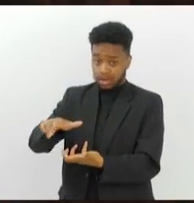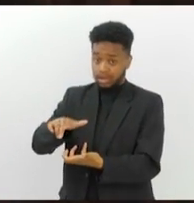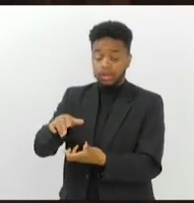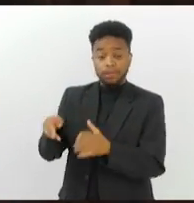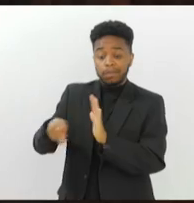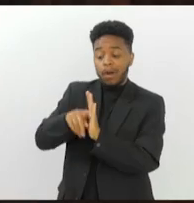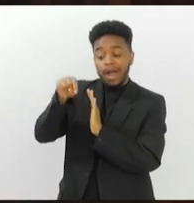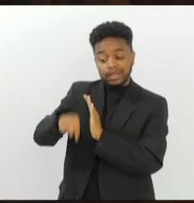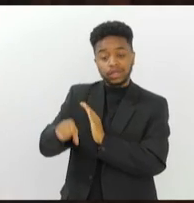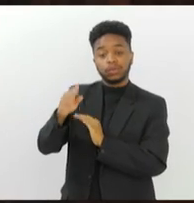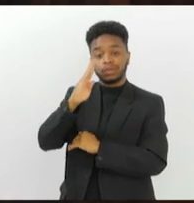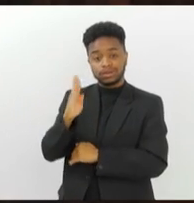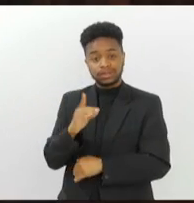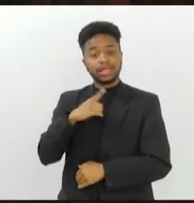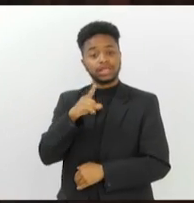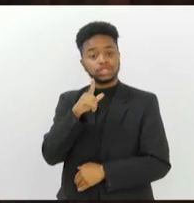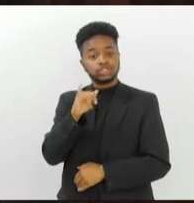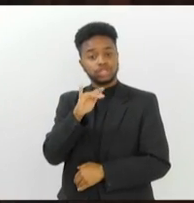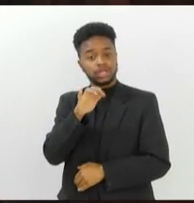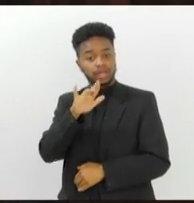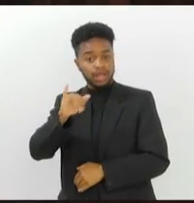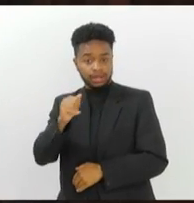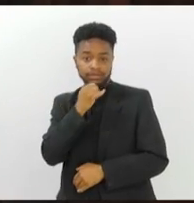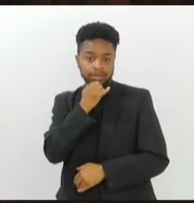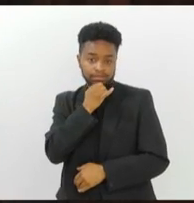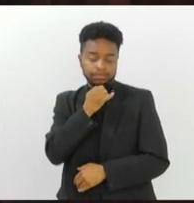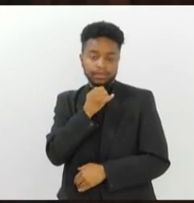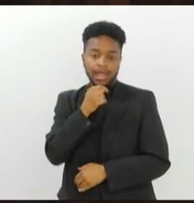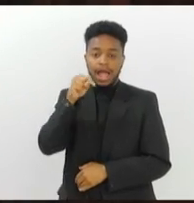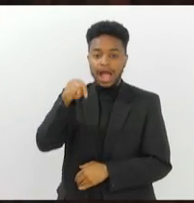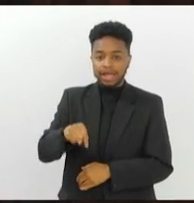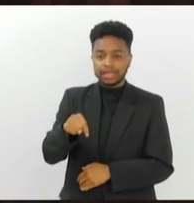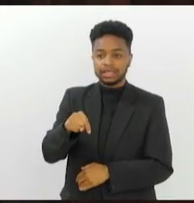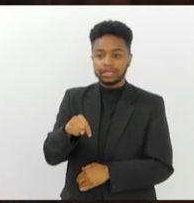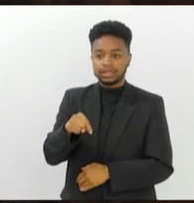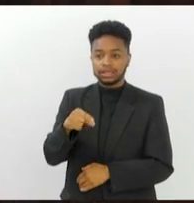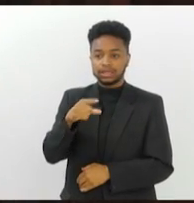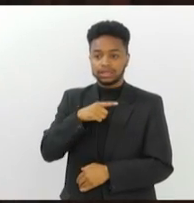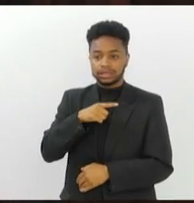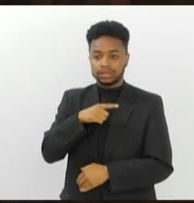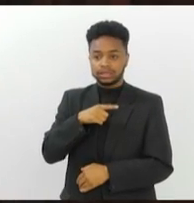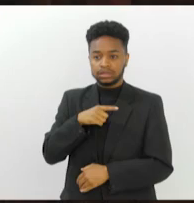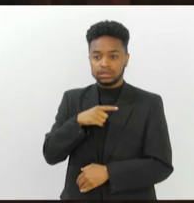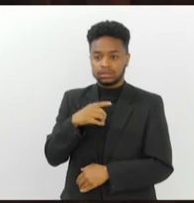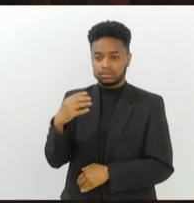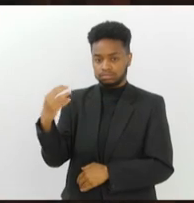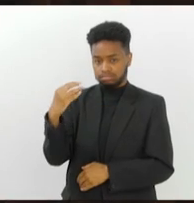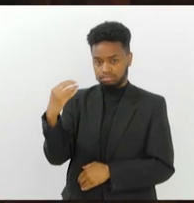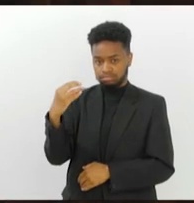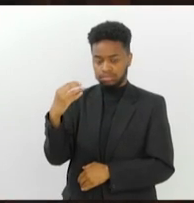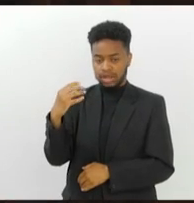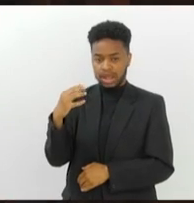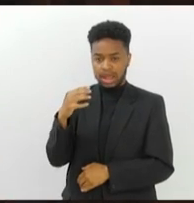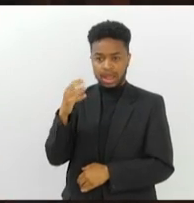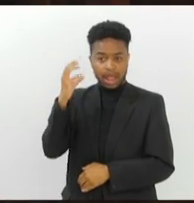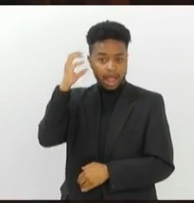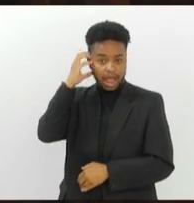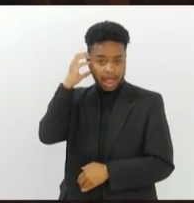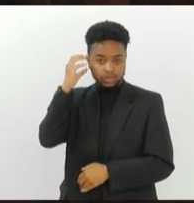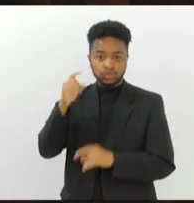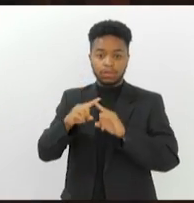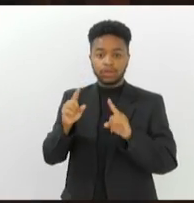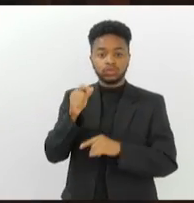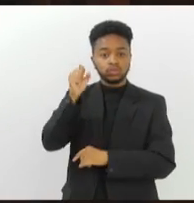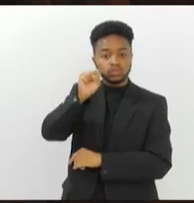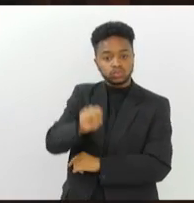do Brasil, com gírias. Você tem uma gíria, por exemplo, aqui, você tem isso aqui como rádio, em Libras. No sul, você